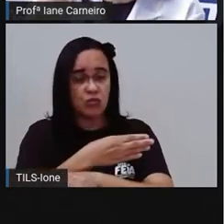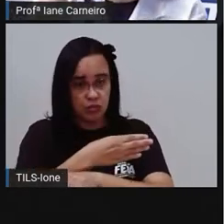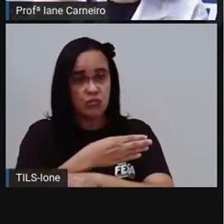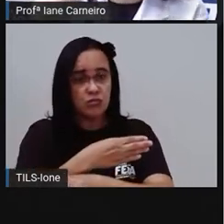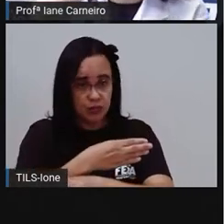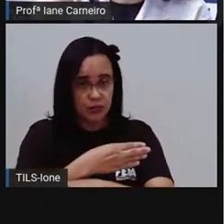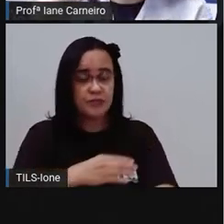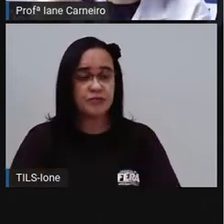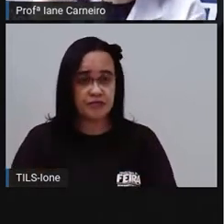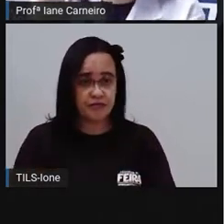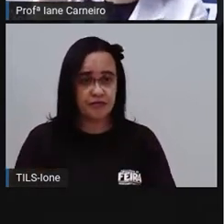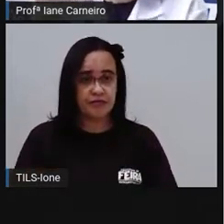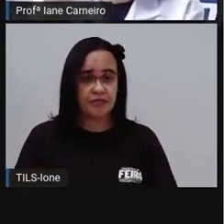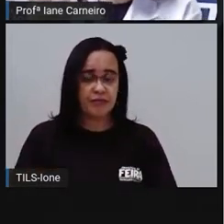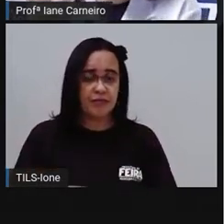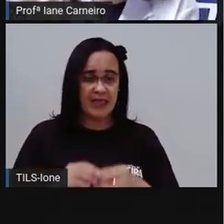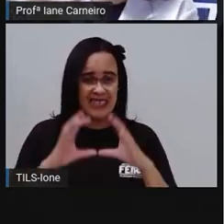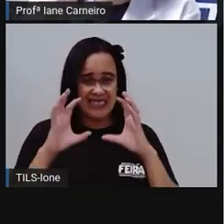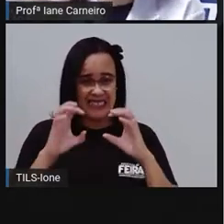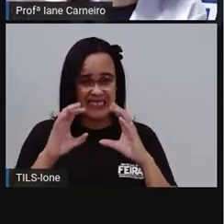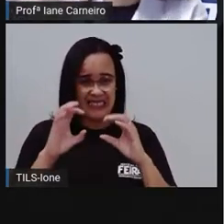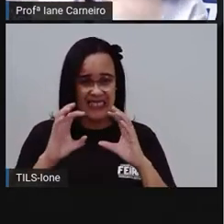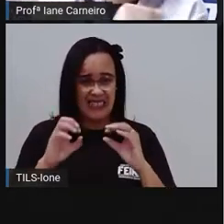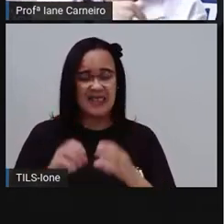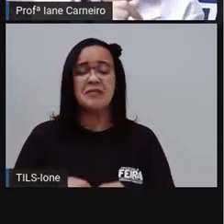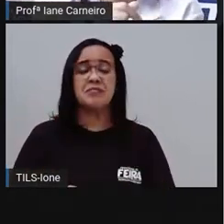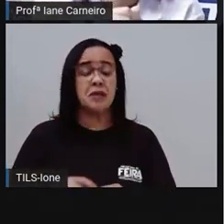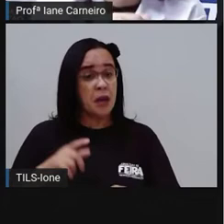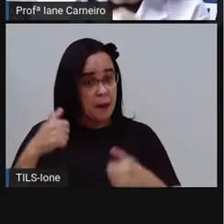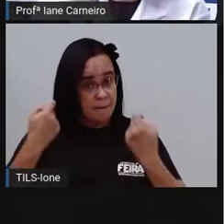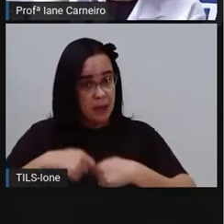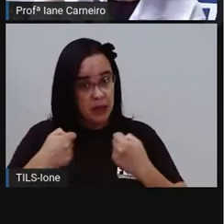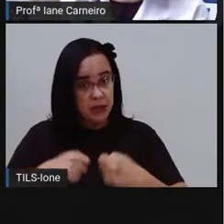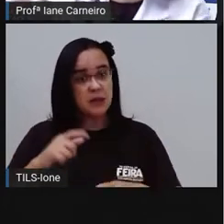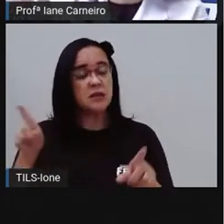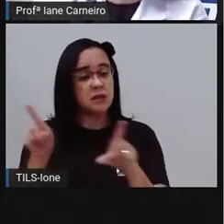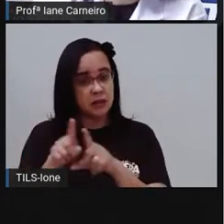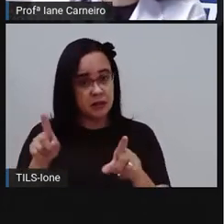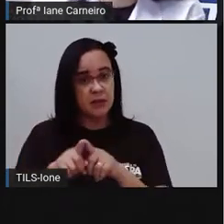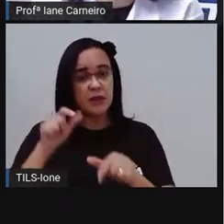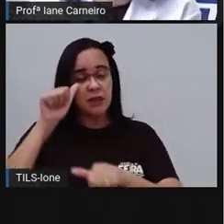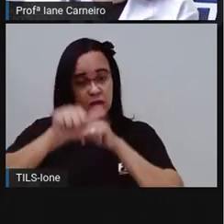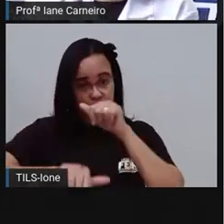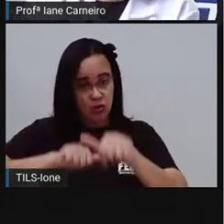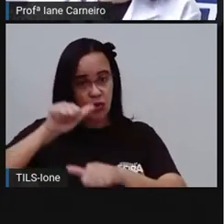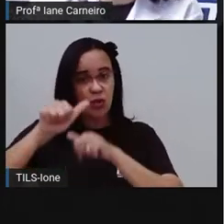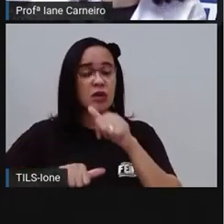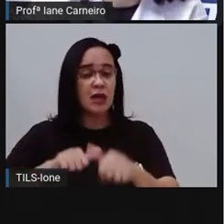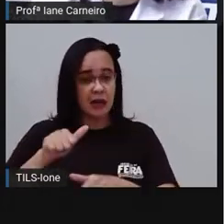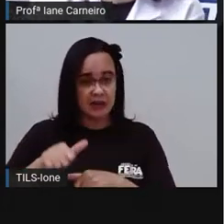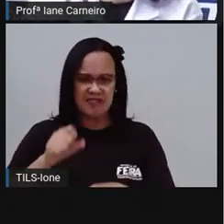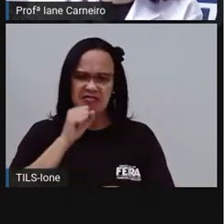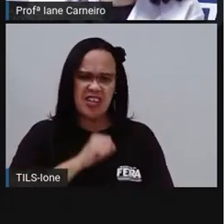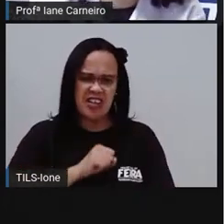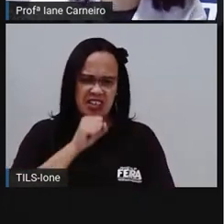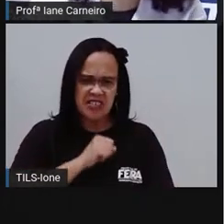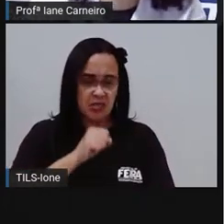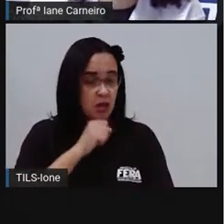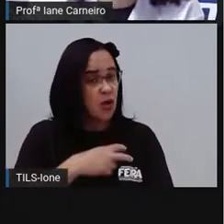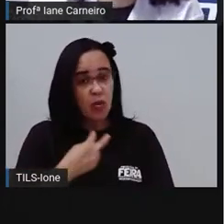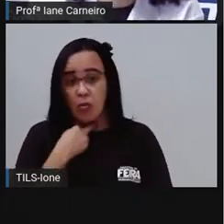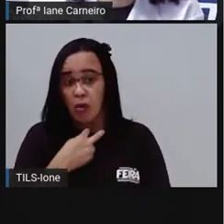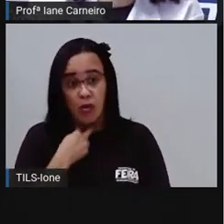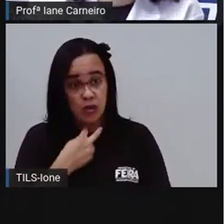ficar todo, assim, estranhinho, malenguento, todo, assim, estranho, tem que trocar